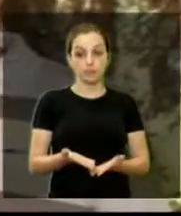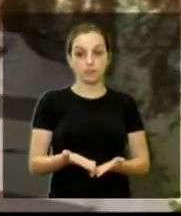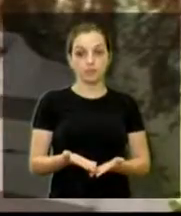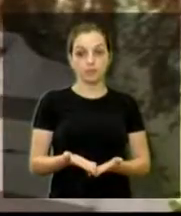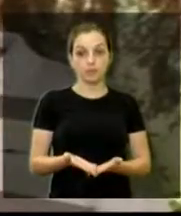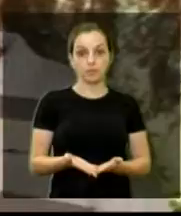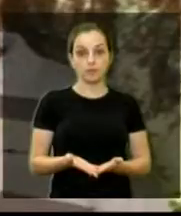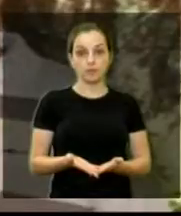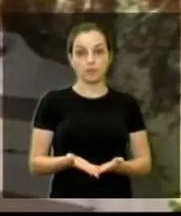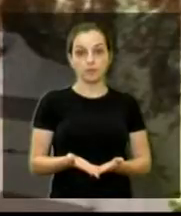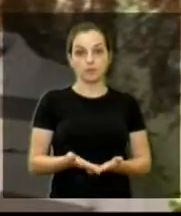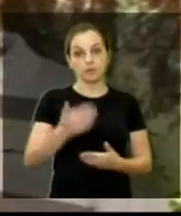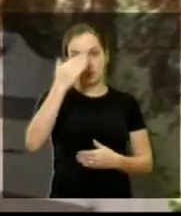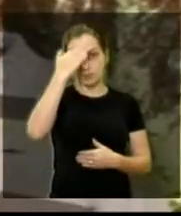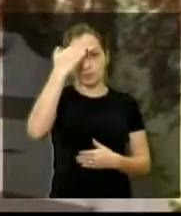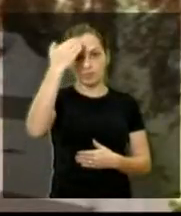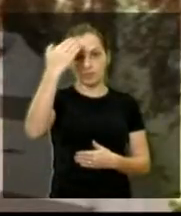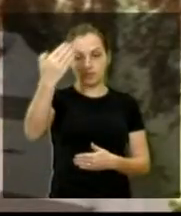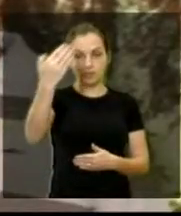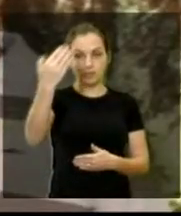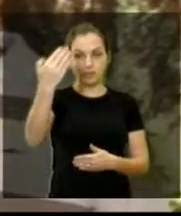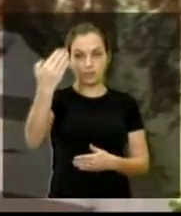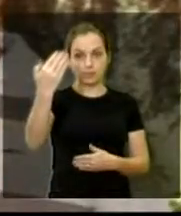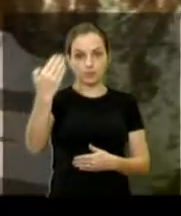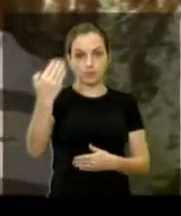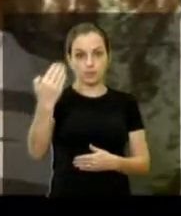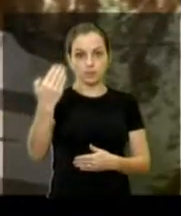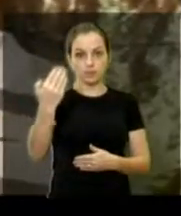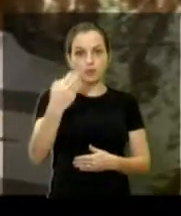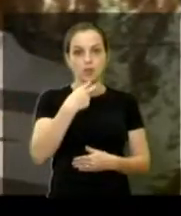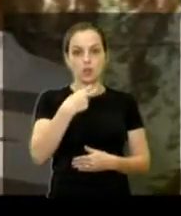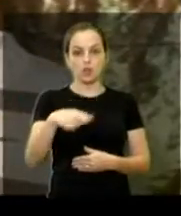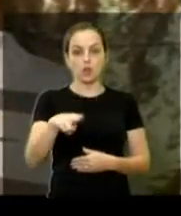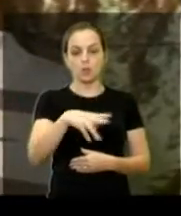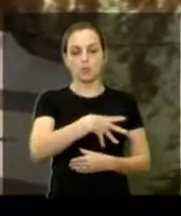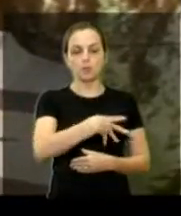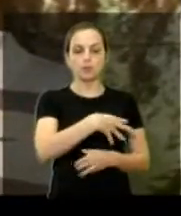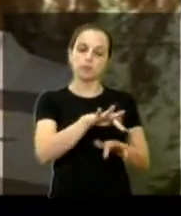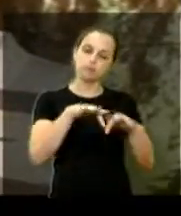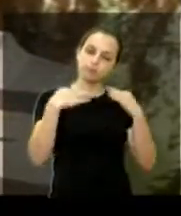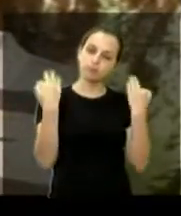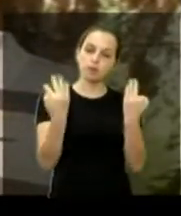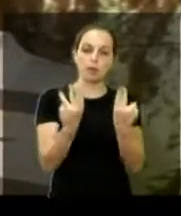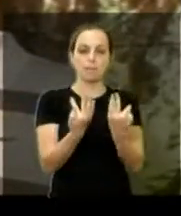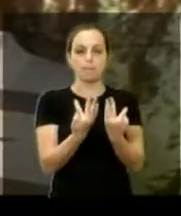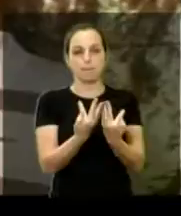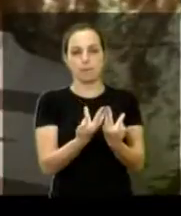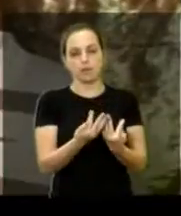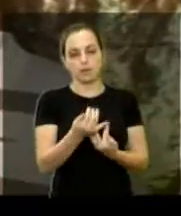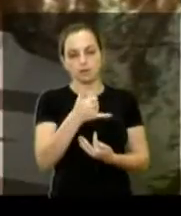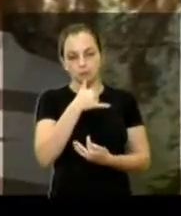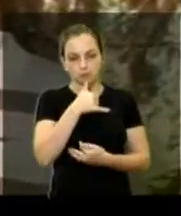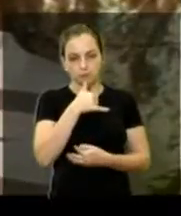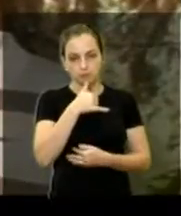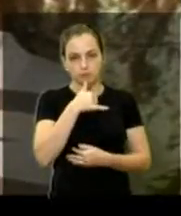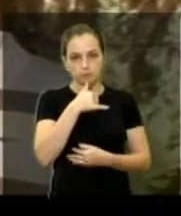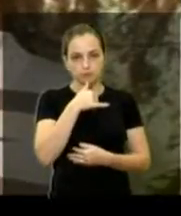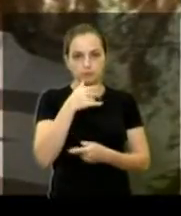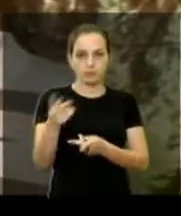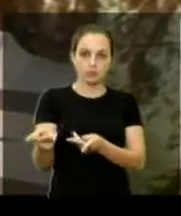Para iniciar, eu quero aqui agradecer, em nome da minha família, as manifestações de pesar recebidas